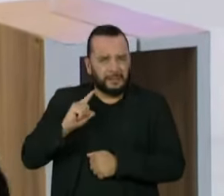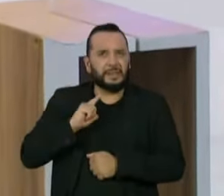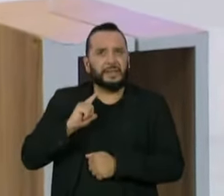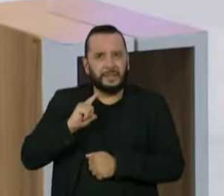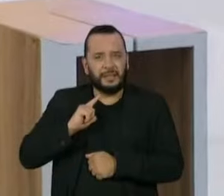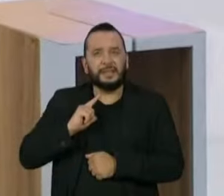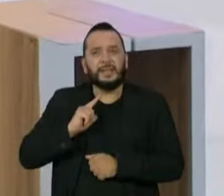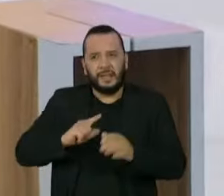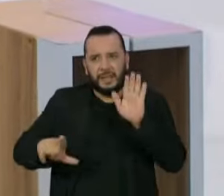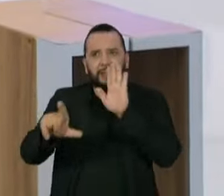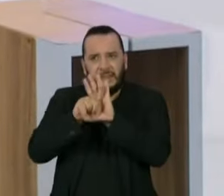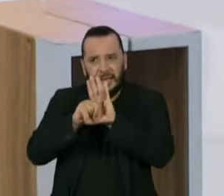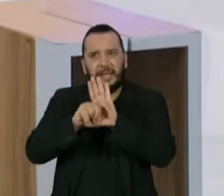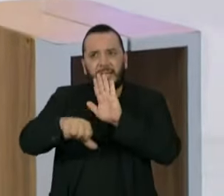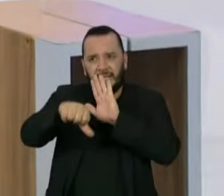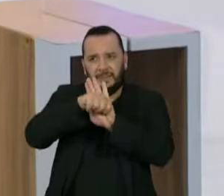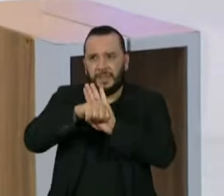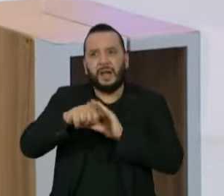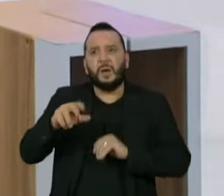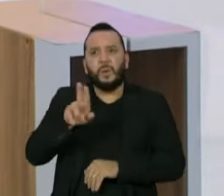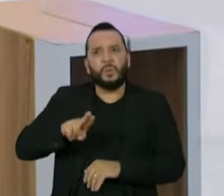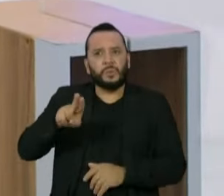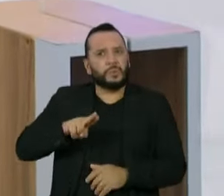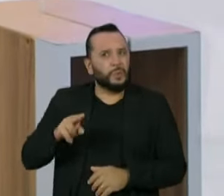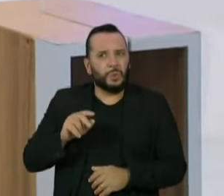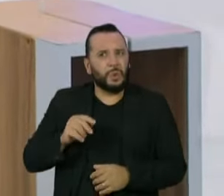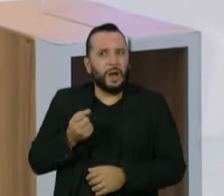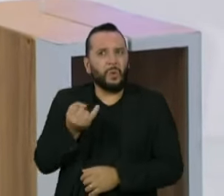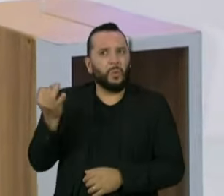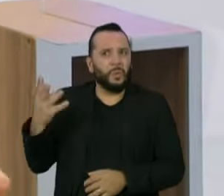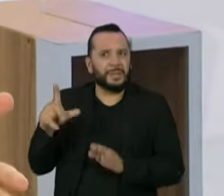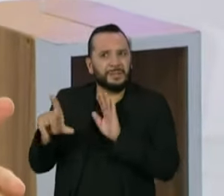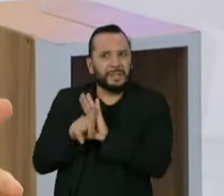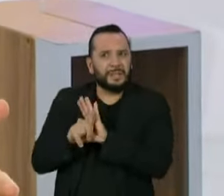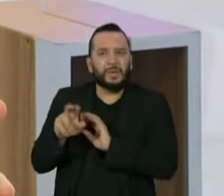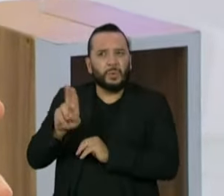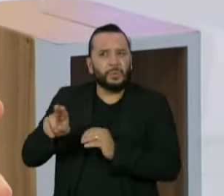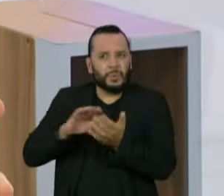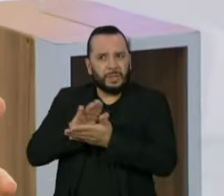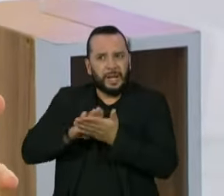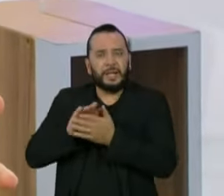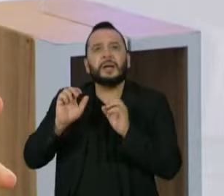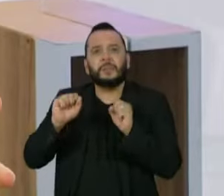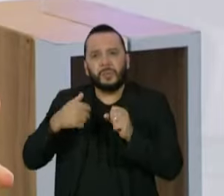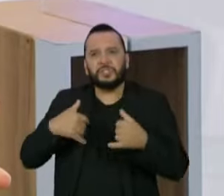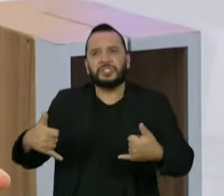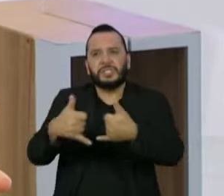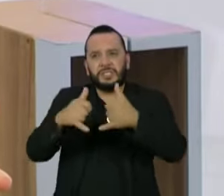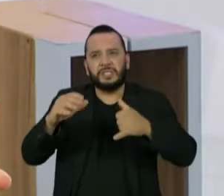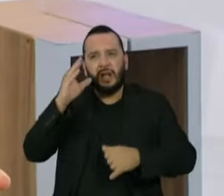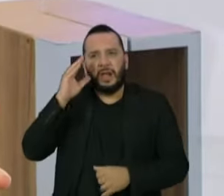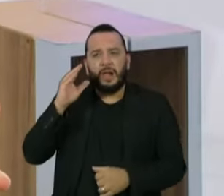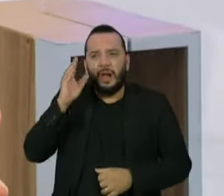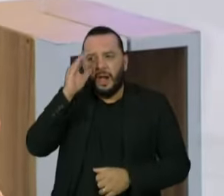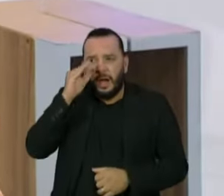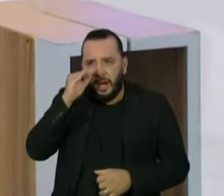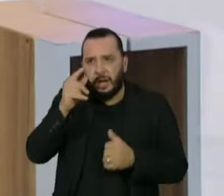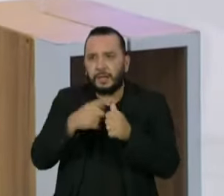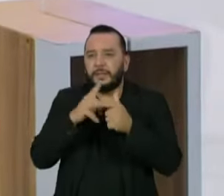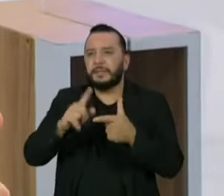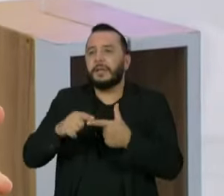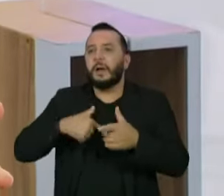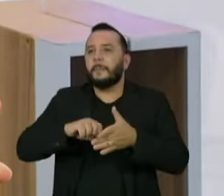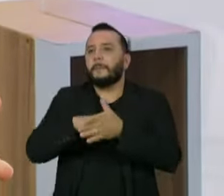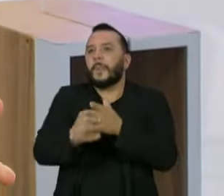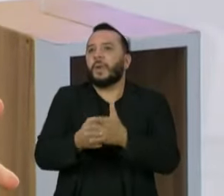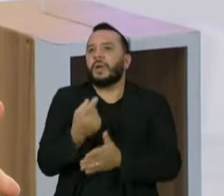dentro do Código de Processo Penal que não foram utilizadas. A CPI poderia ter feito pedido de interceptação telefônica, podia ter feito pedido de bloqueio de